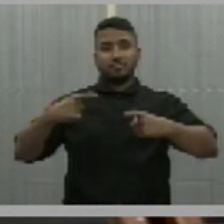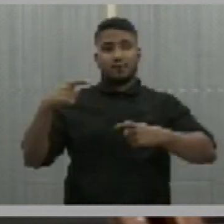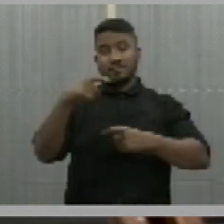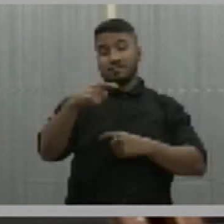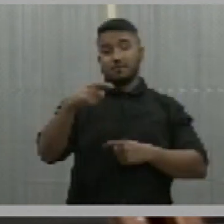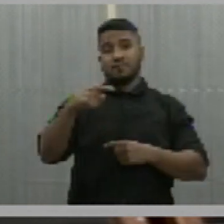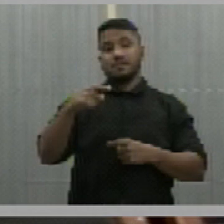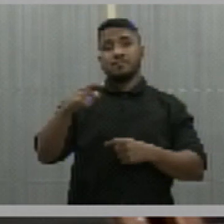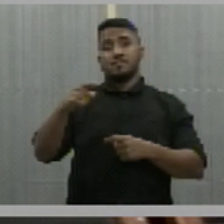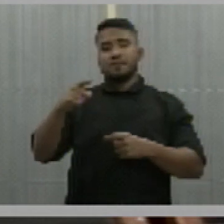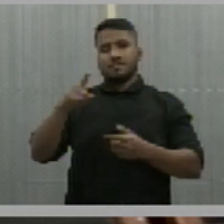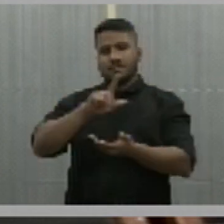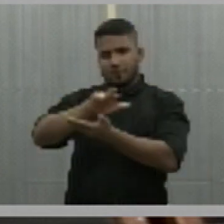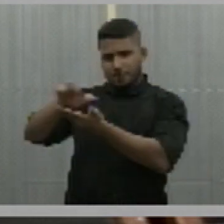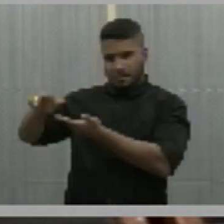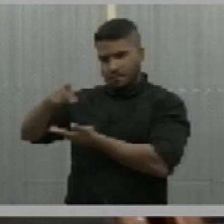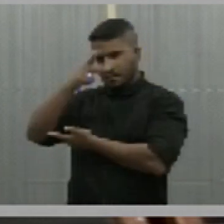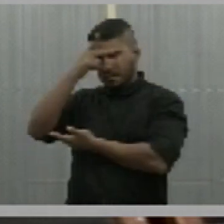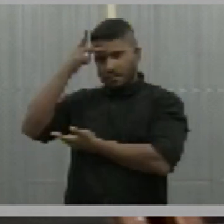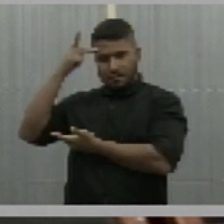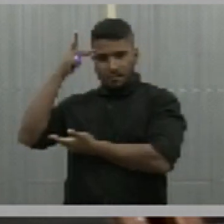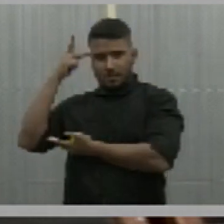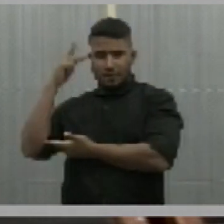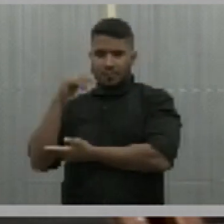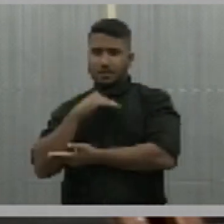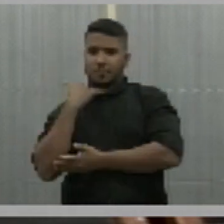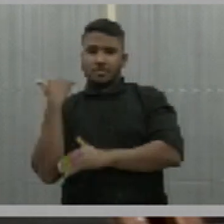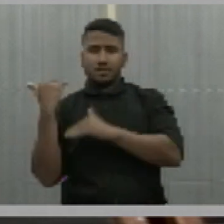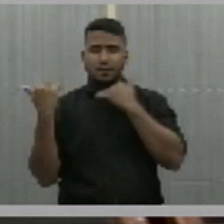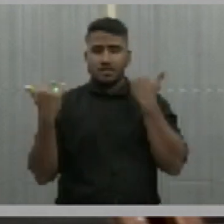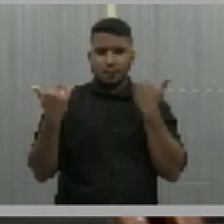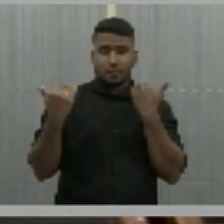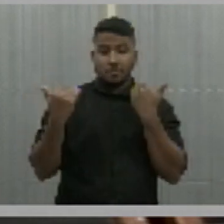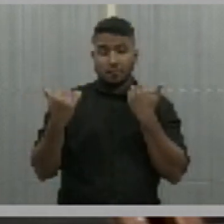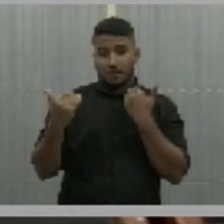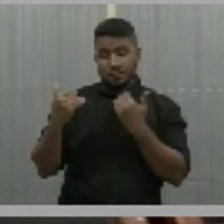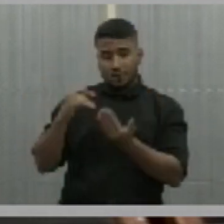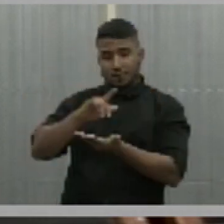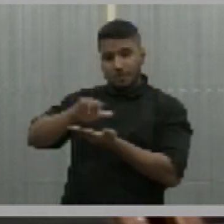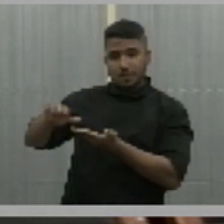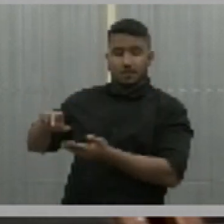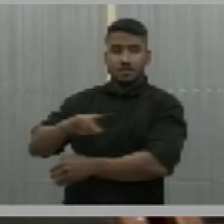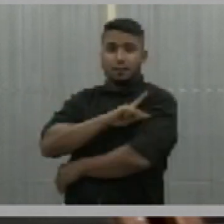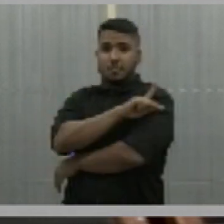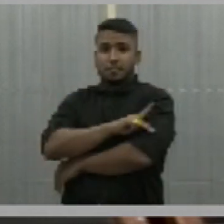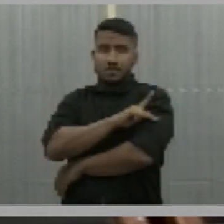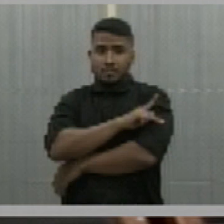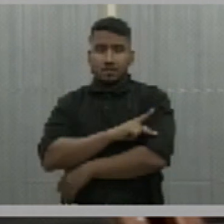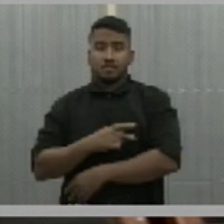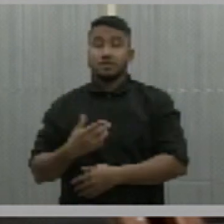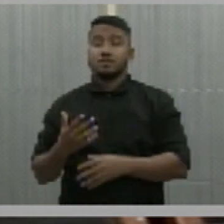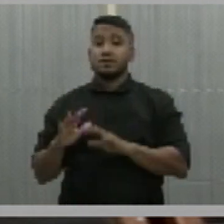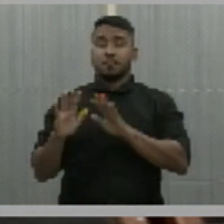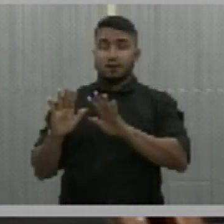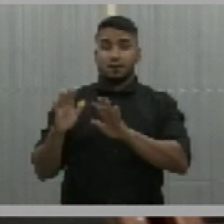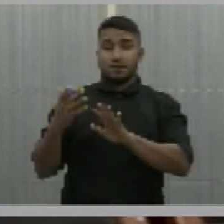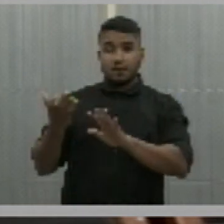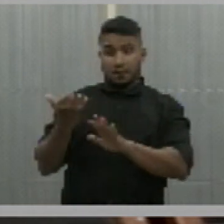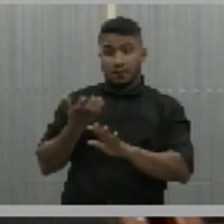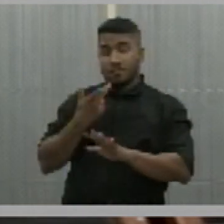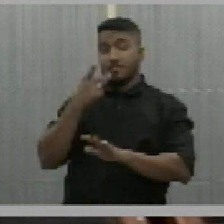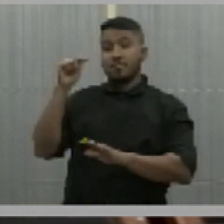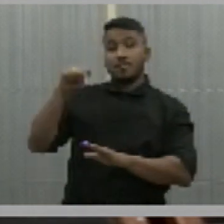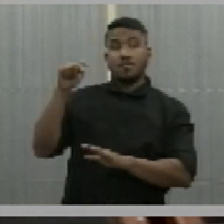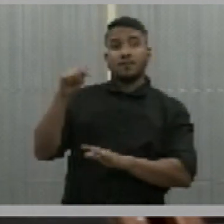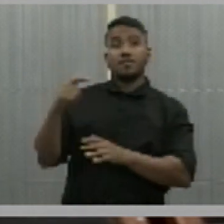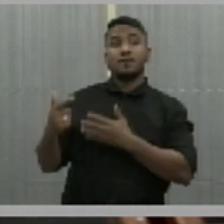foram guerreiros e guerreiras ali liderados por vários piauienses e também, e eu quero destacar aqui o papel que teve